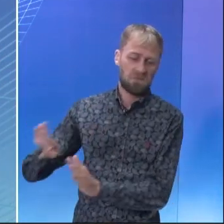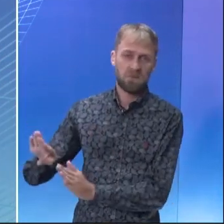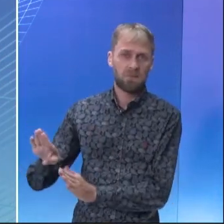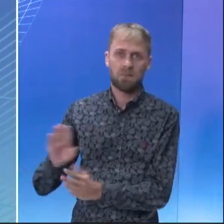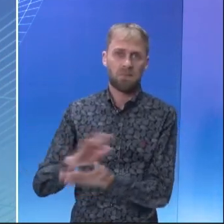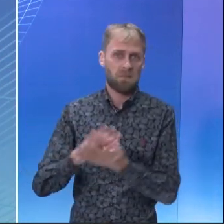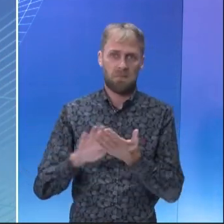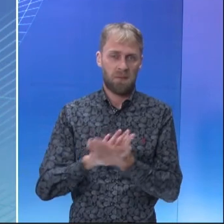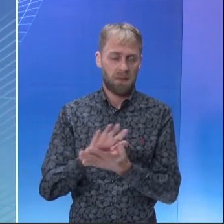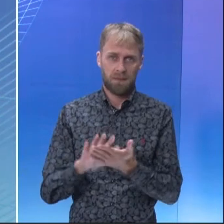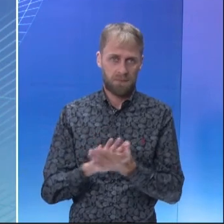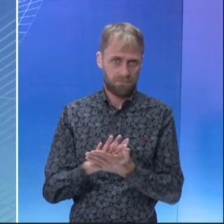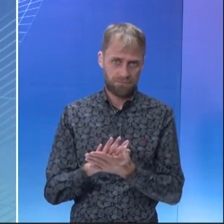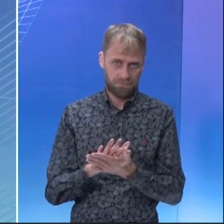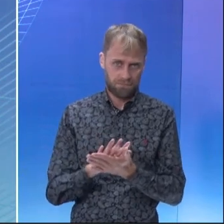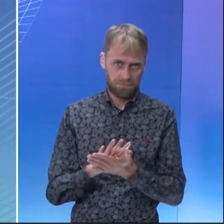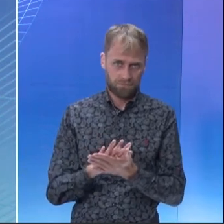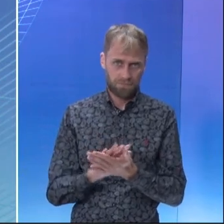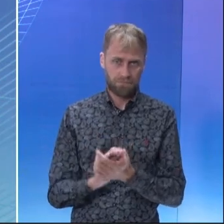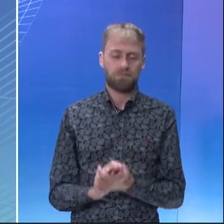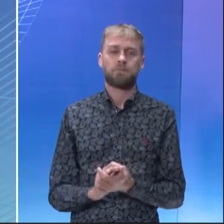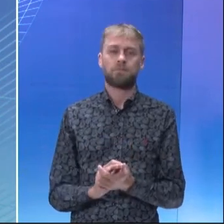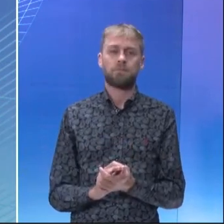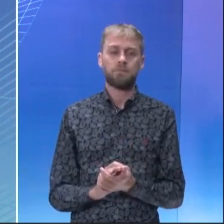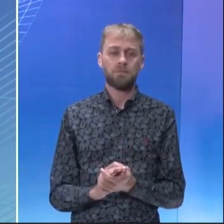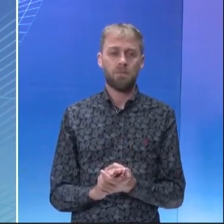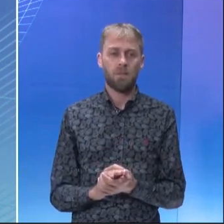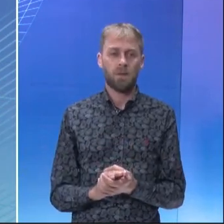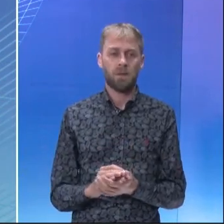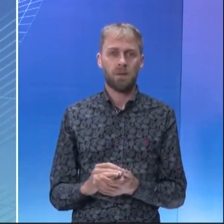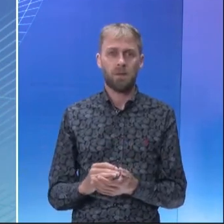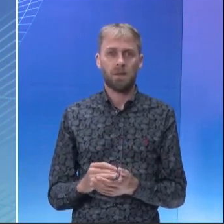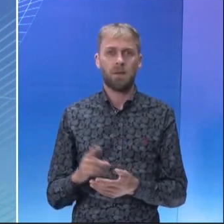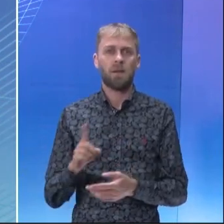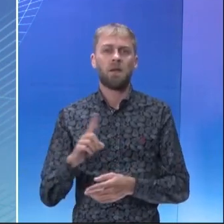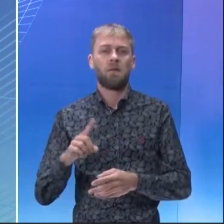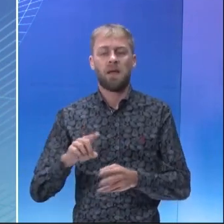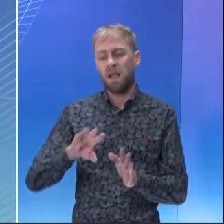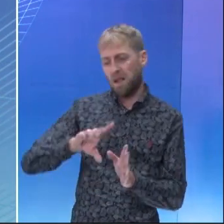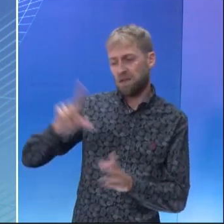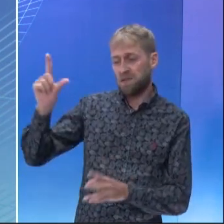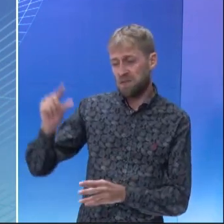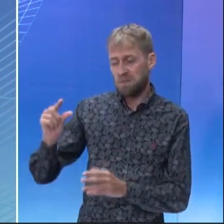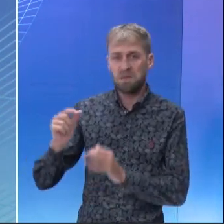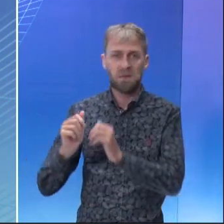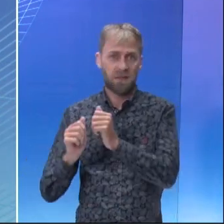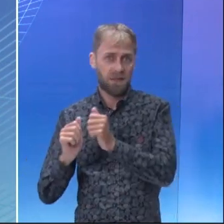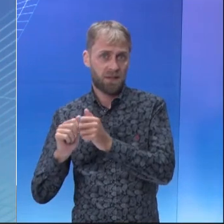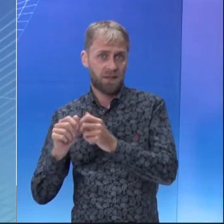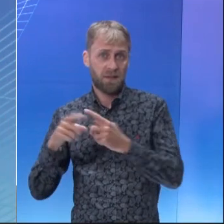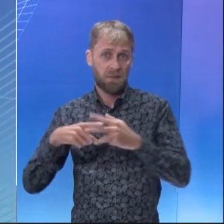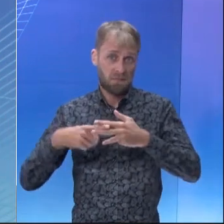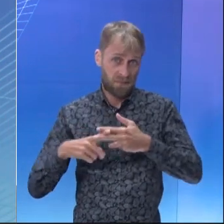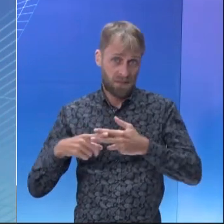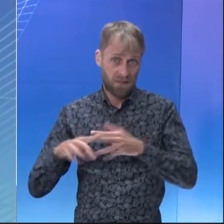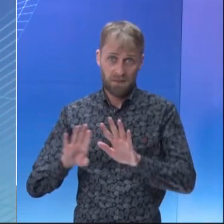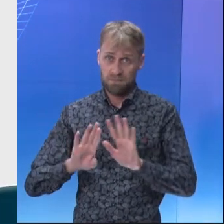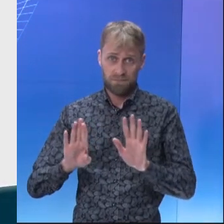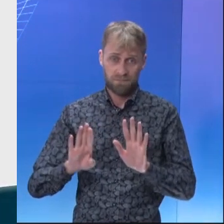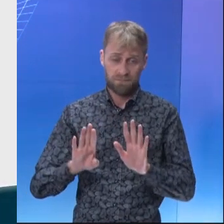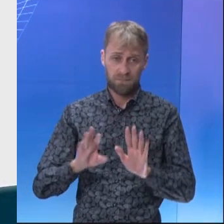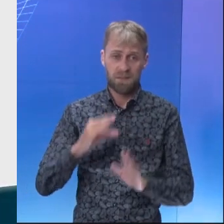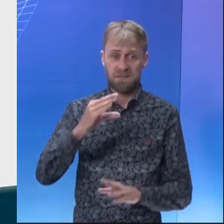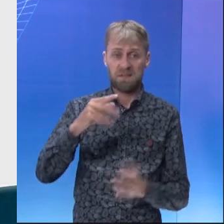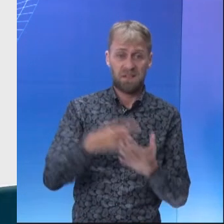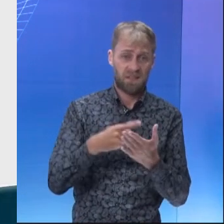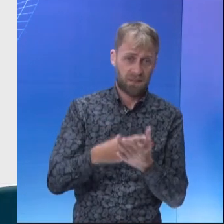que vai fazer a agricultura orgânica assumir a titularidade do centro das políticas públicas para